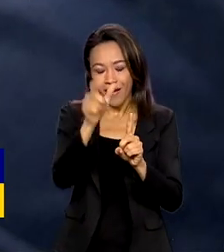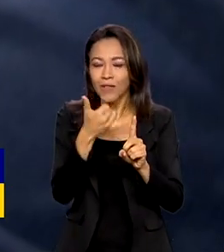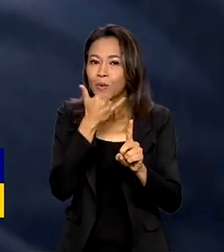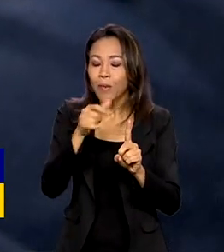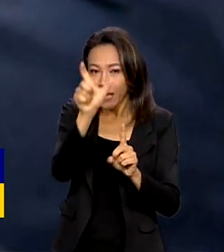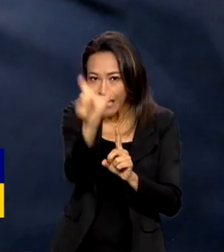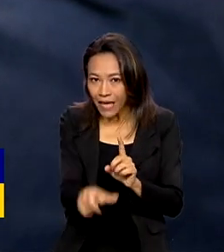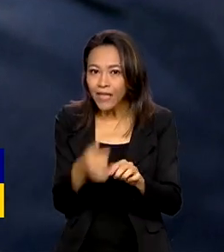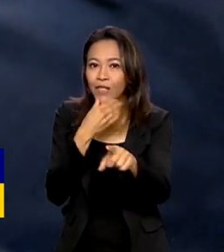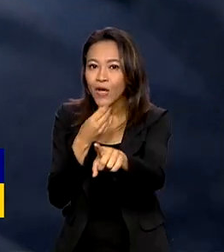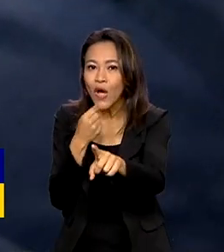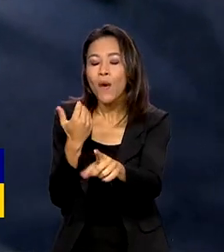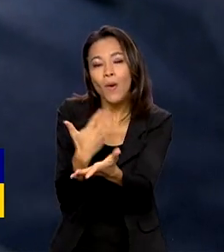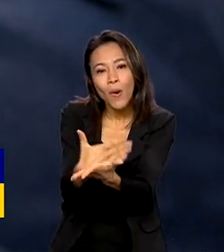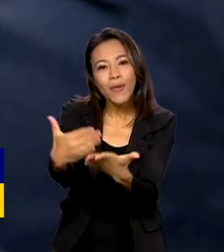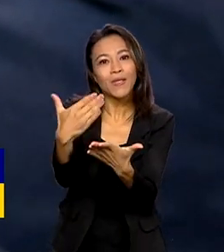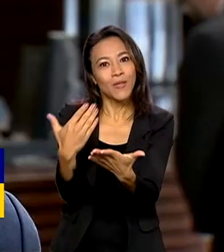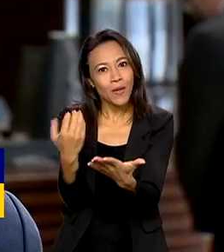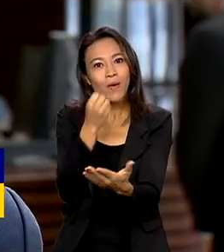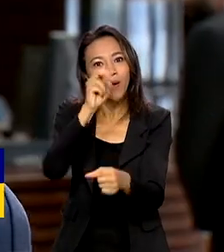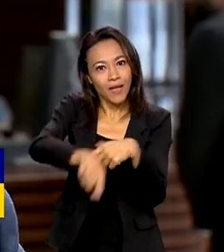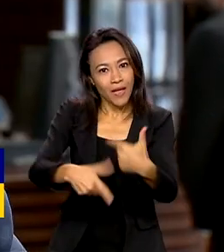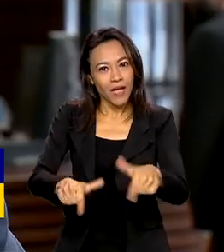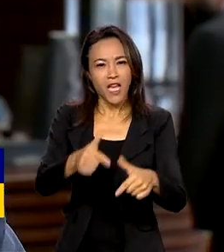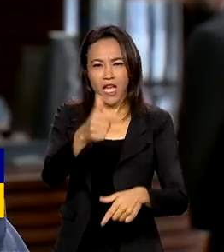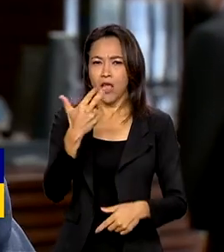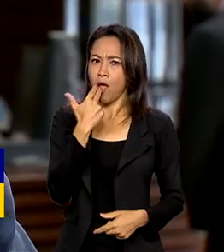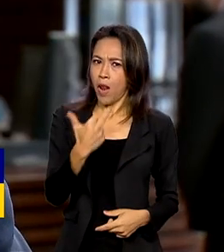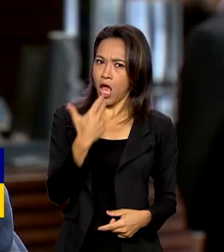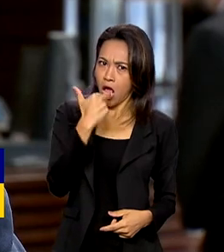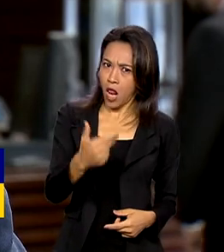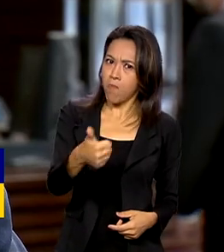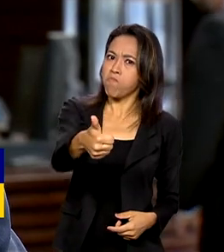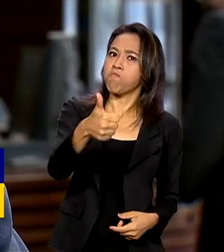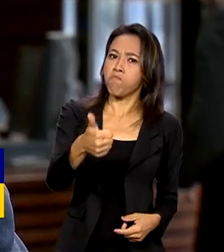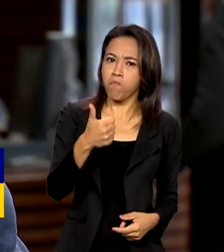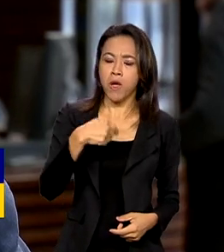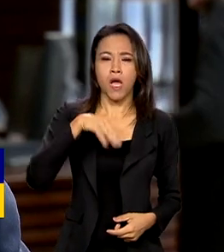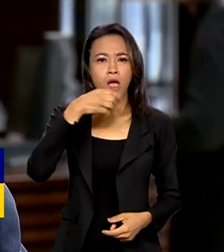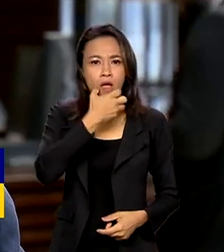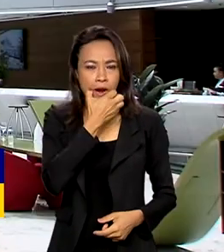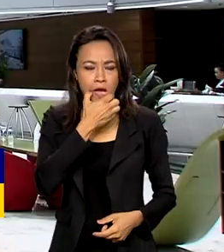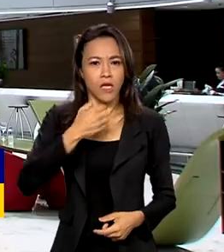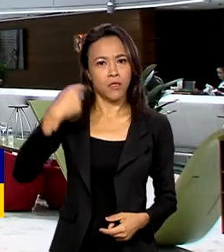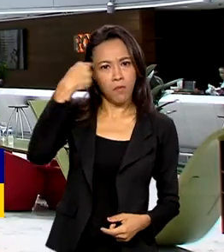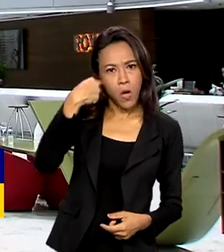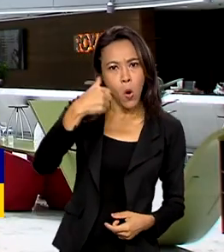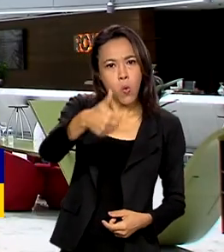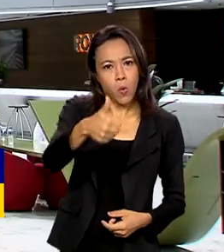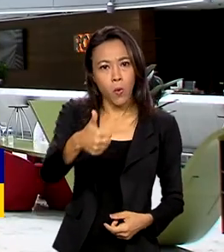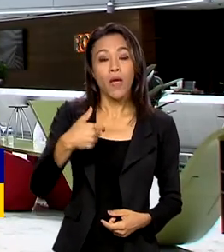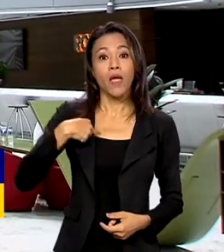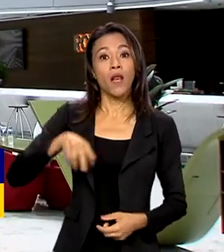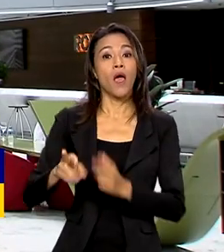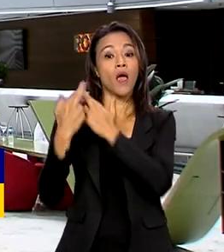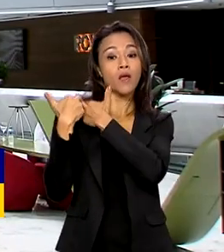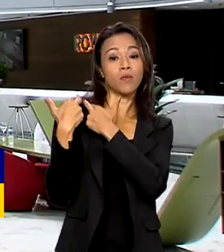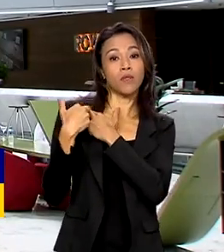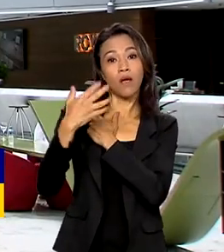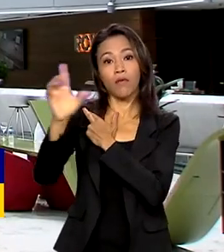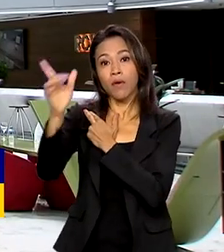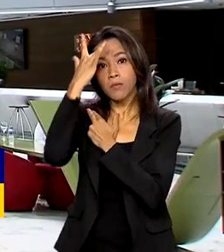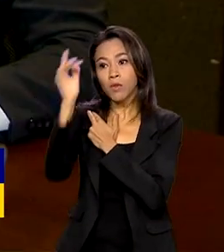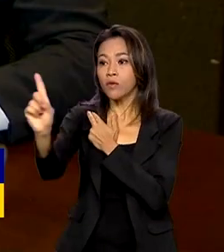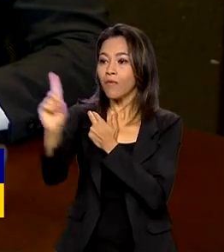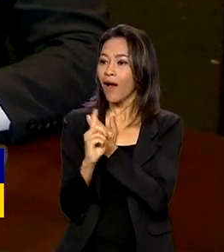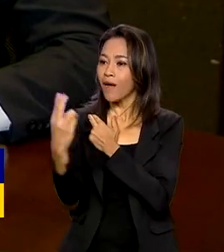Fluente em inglês e espanhol, ele é responsável por recepcionar hóspedes estrangeiros que chegam a este hotel